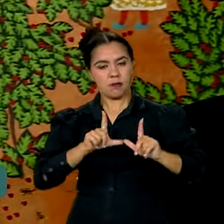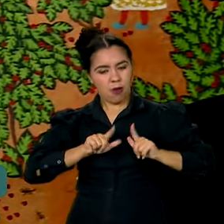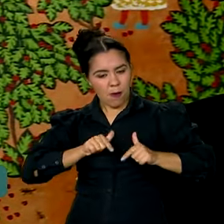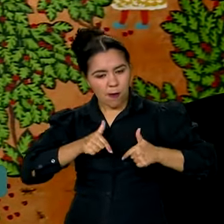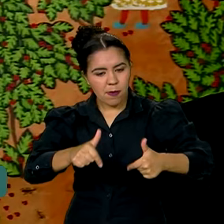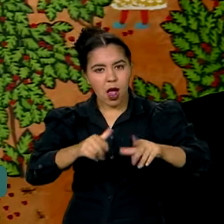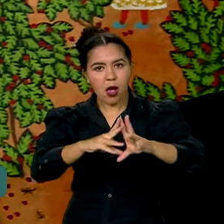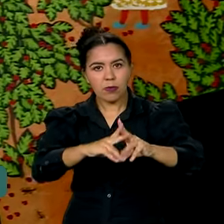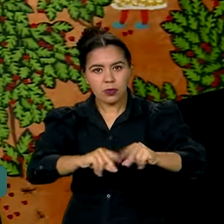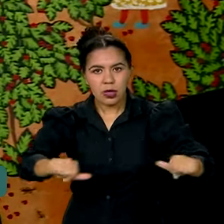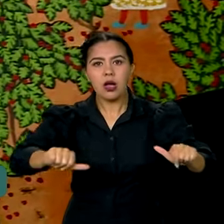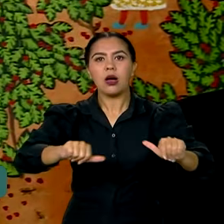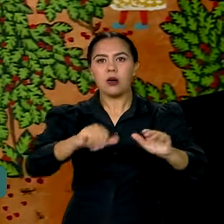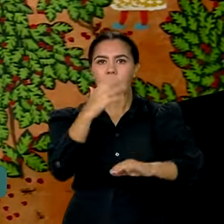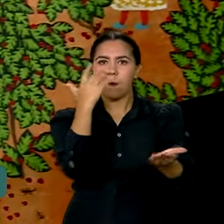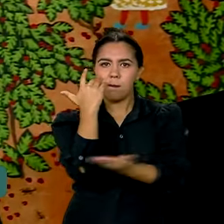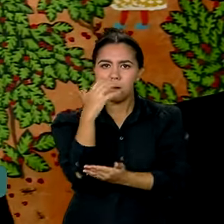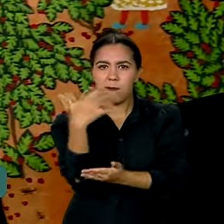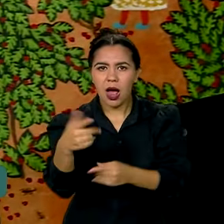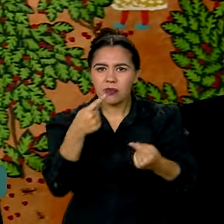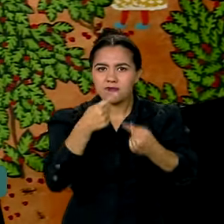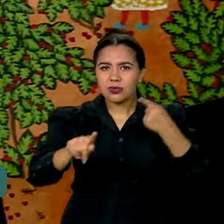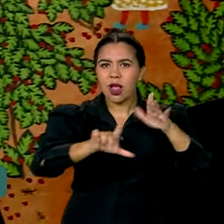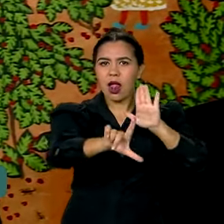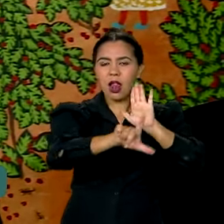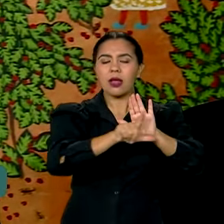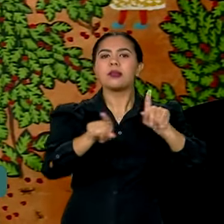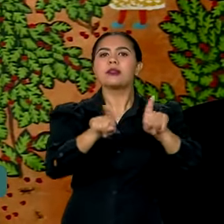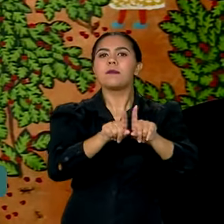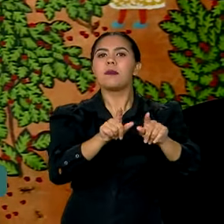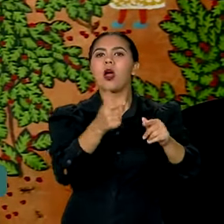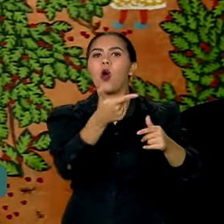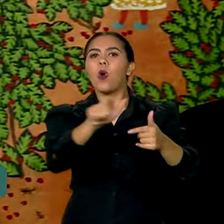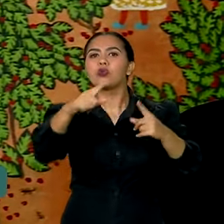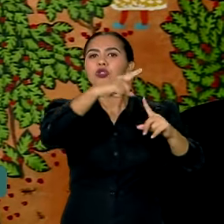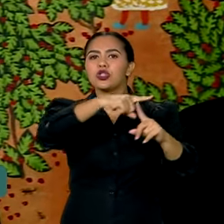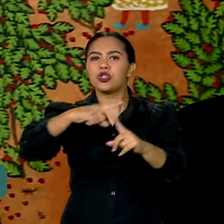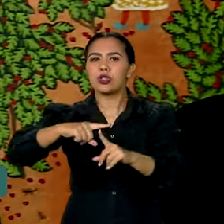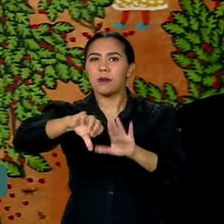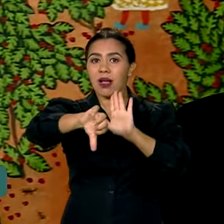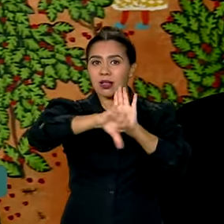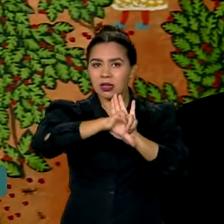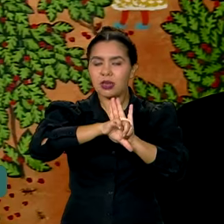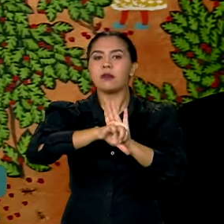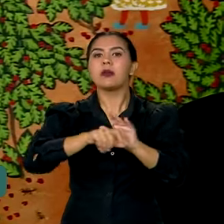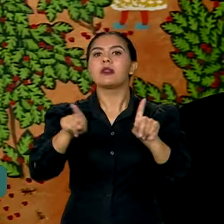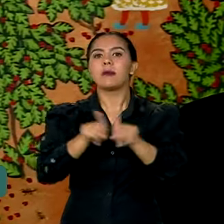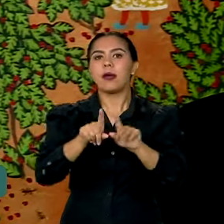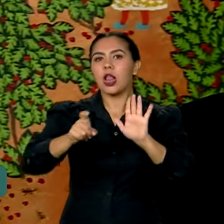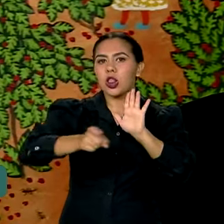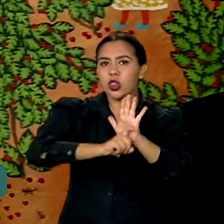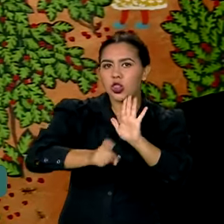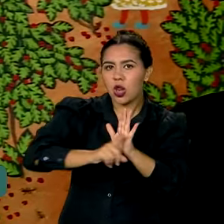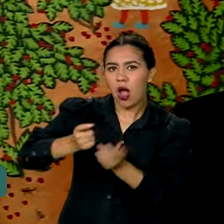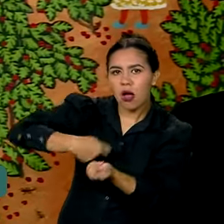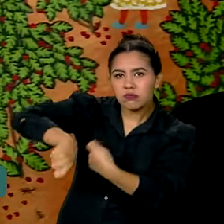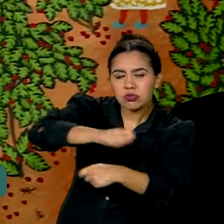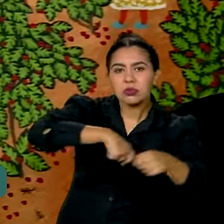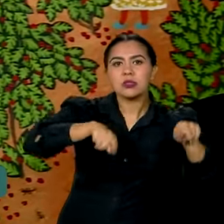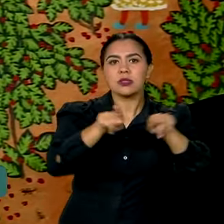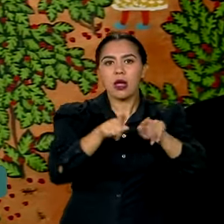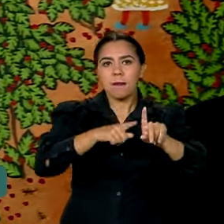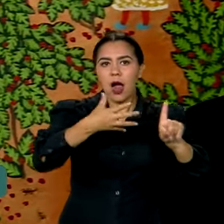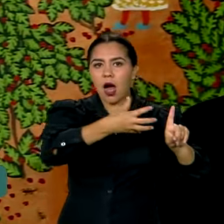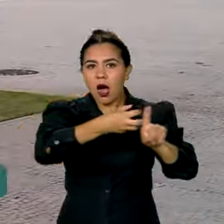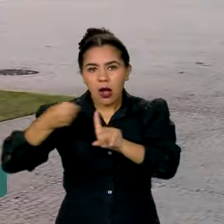só o desmatamento ilegal, mas todos os crimes que estão conexos com eles. O tráfico de drogas, o tráfico de pessoas, o